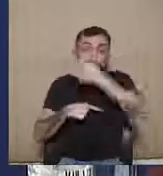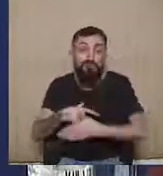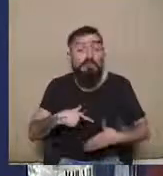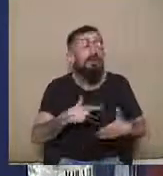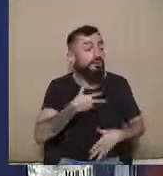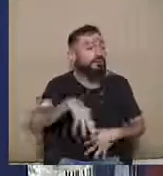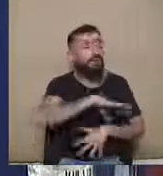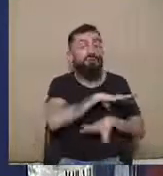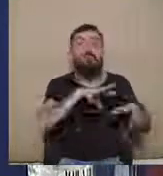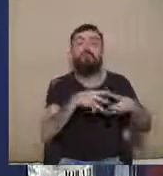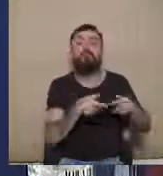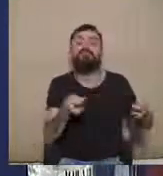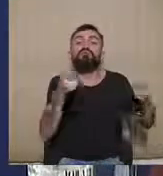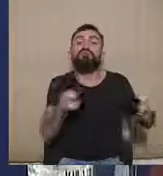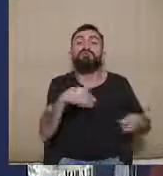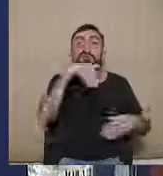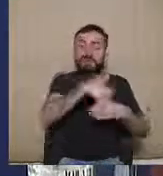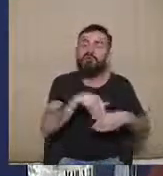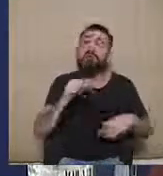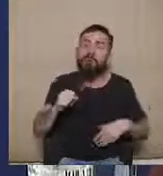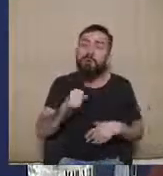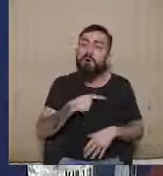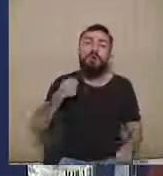liberdade de apreciá-los.